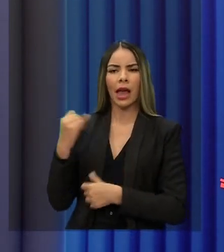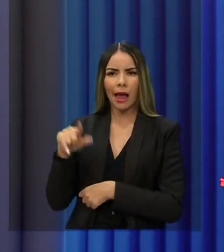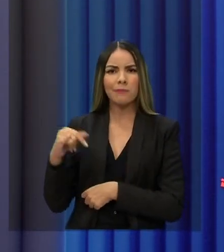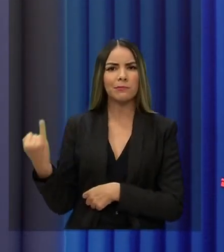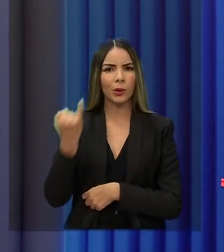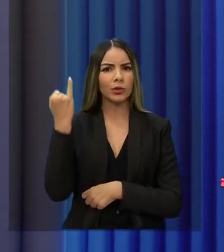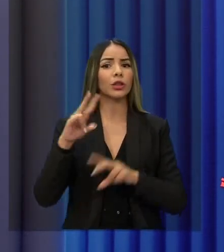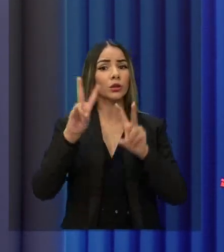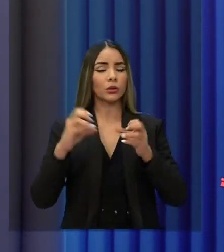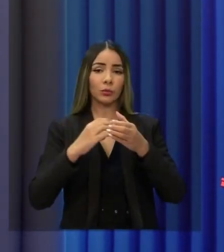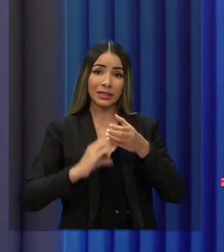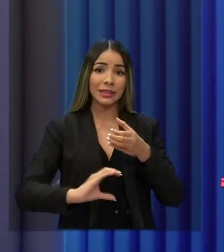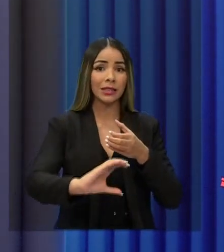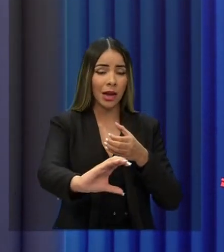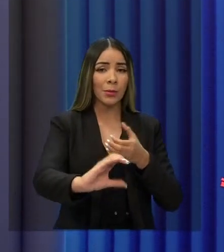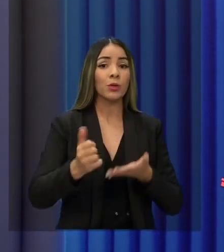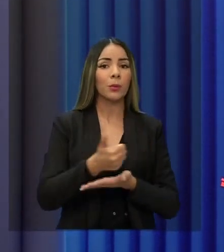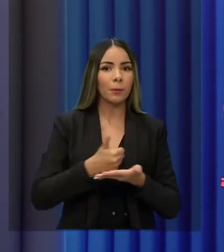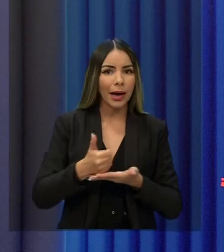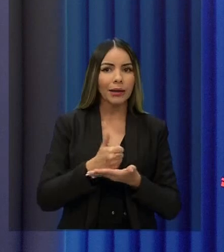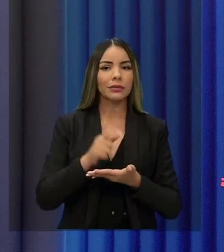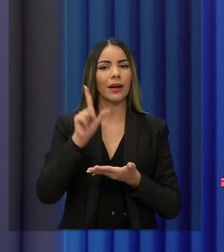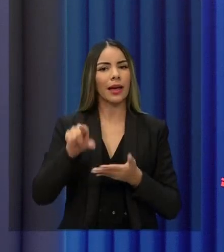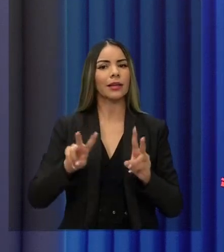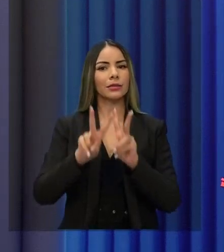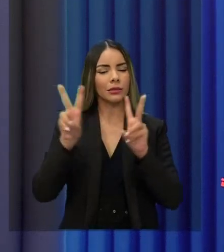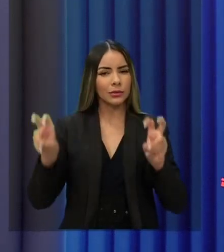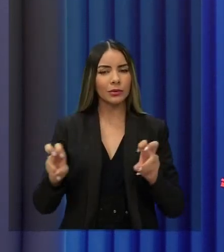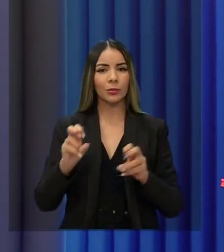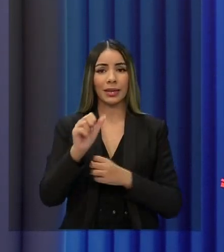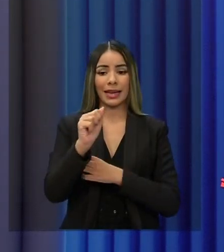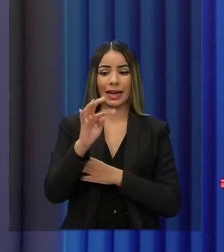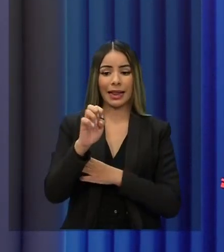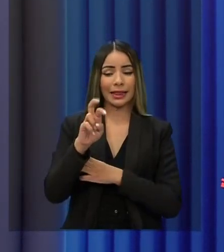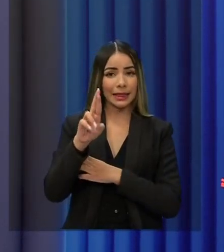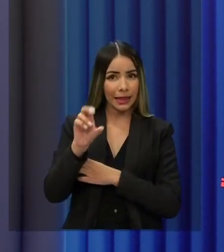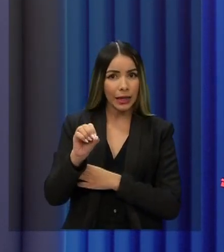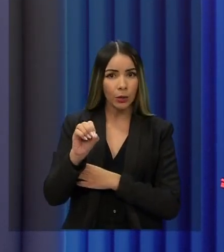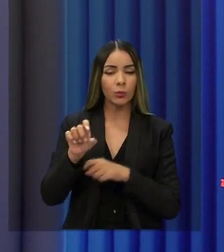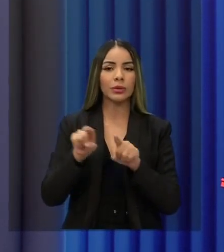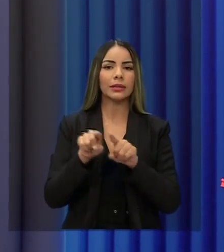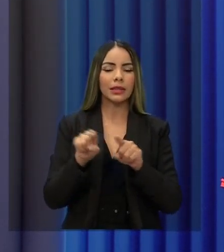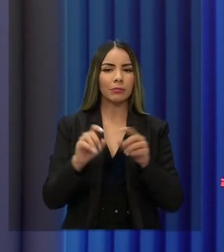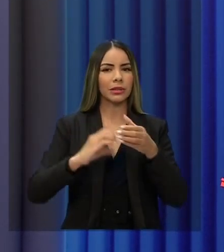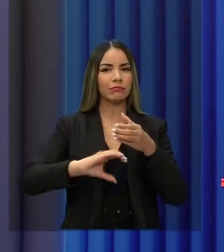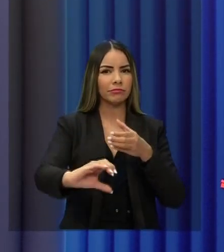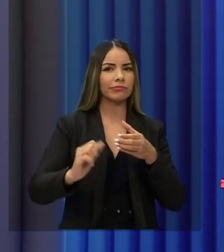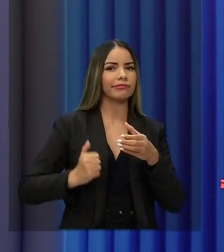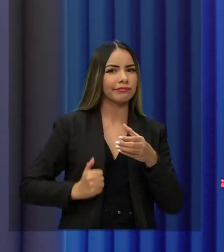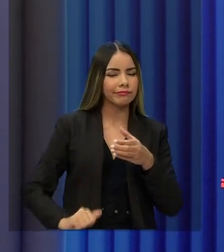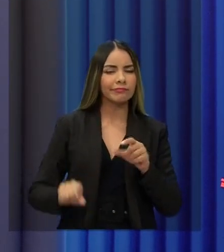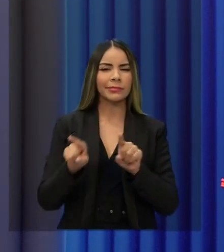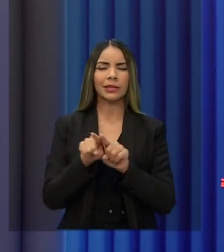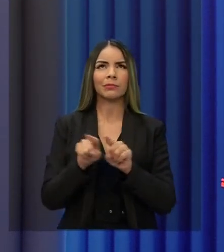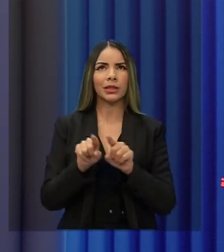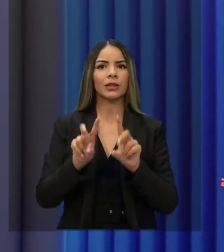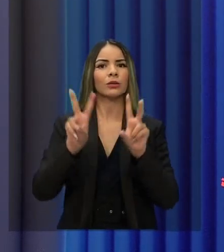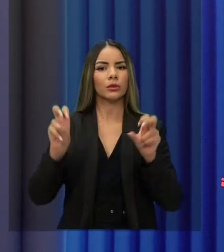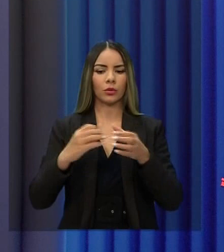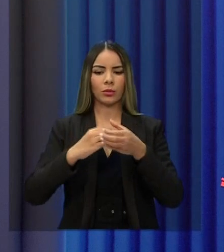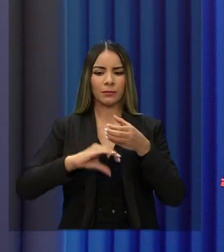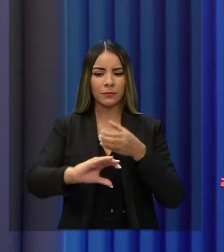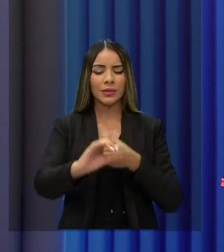saneamento básico que envolve não só a questão dos aterros sanitários, mas envolve também a questão do esgotamento sanitário, envolve a questão da água